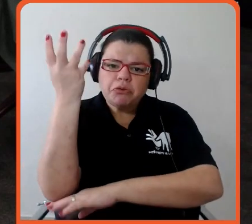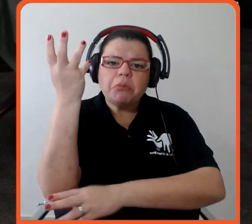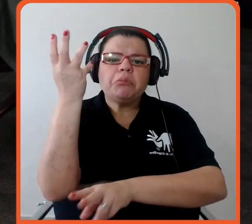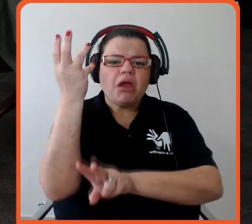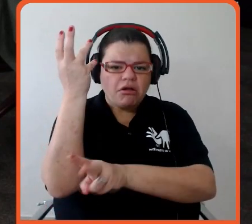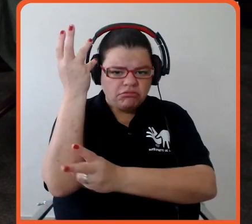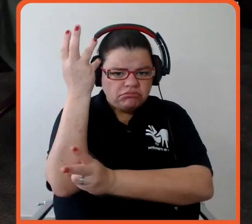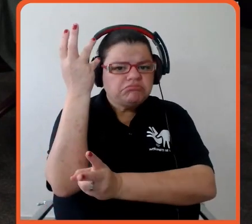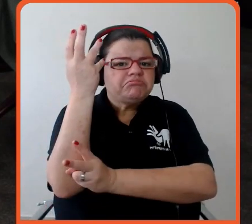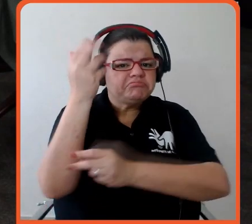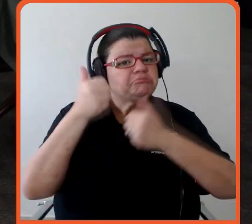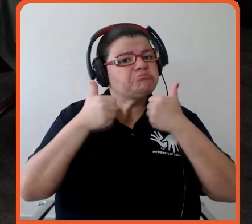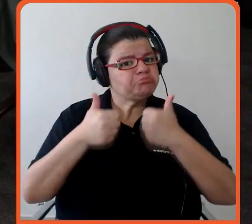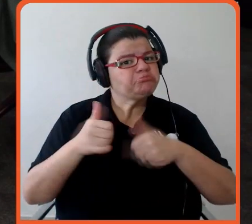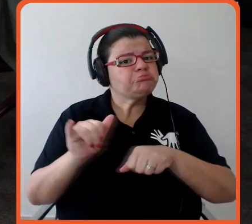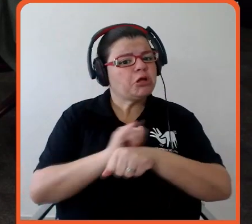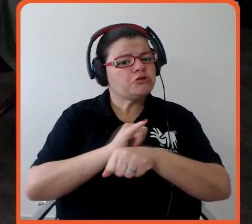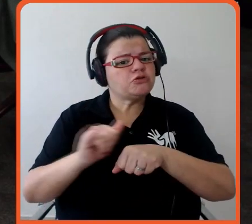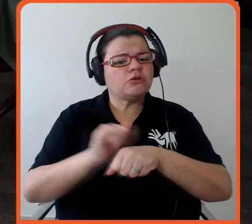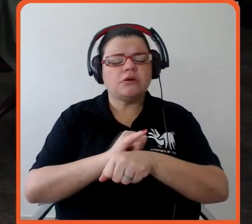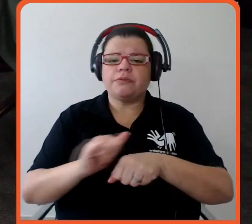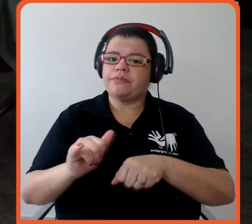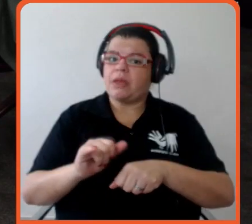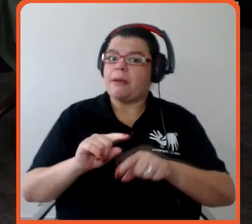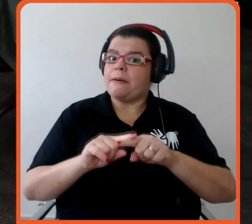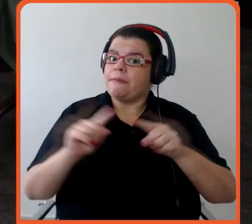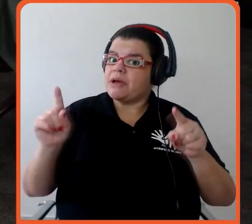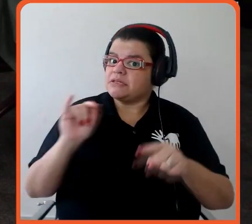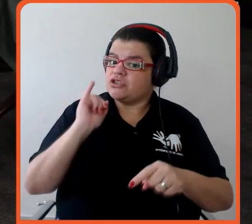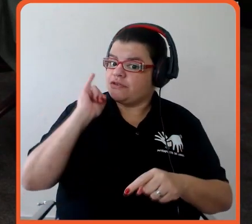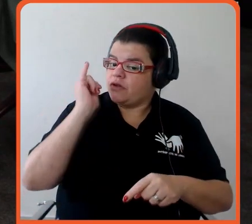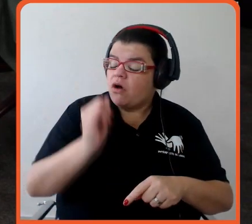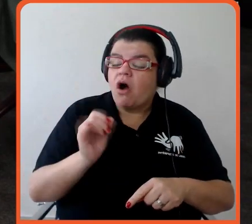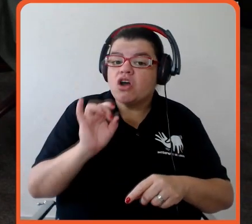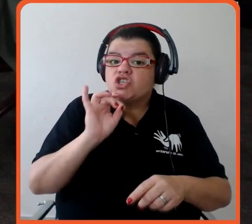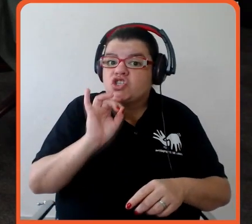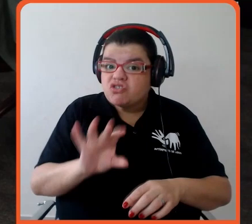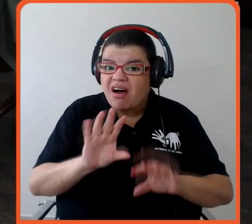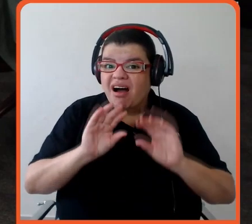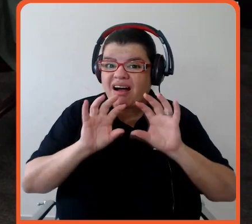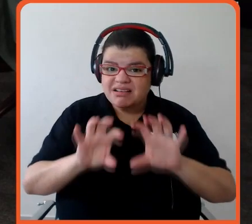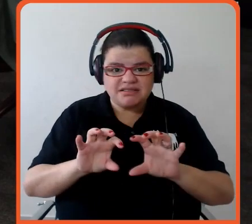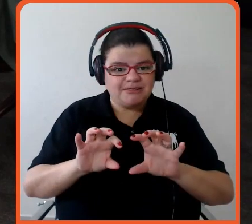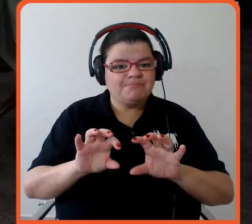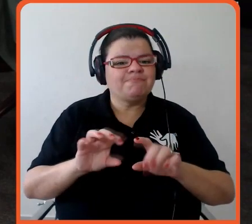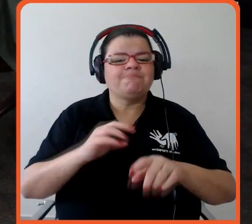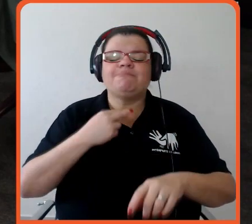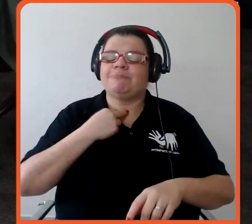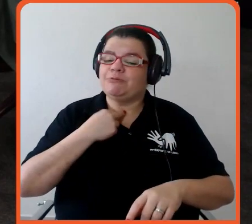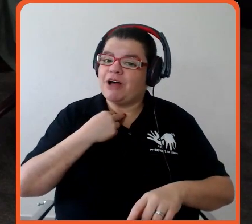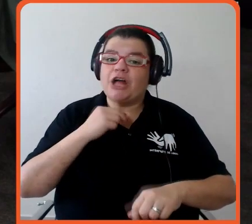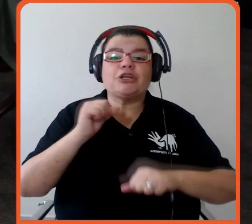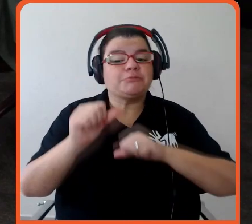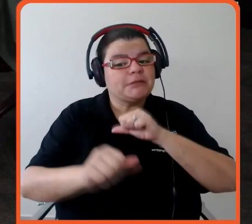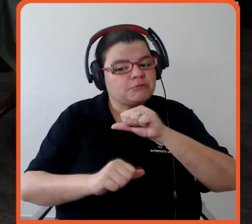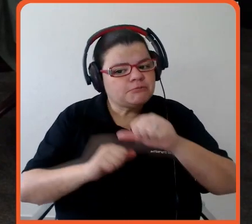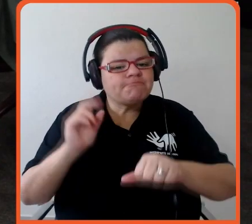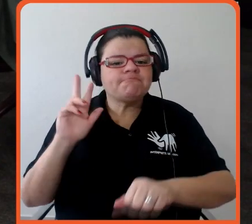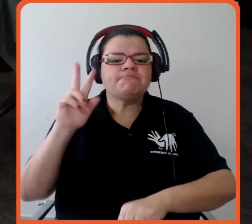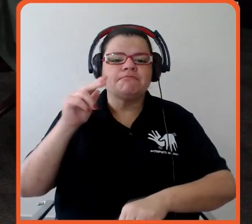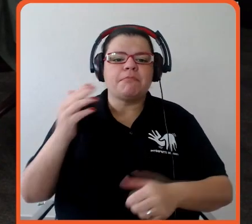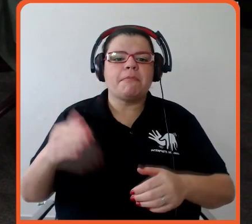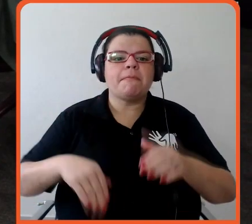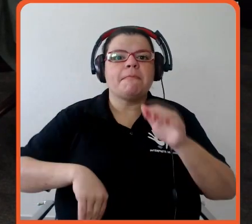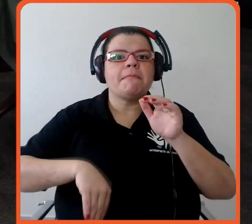a gente já dizia, olha, isso aqui não é o suficiente para poder mudar o jogo, né? Precisa de imagem mudar o jogo. Aí chegando ao Brasil, a gente tomou um susto,